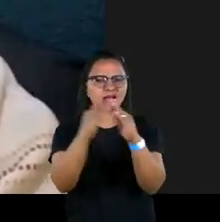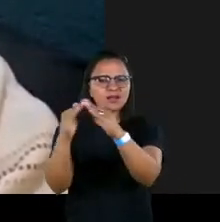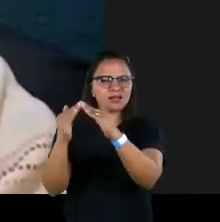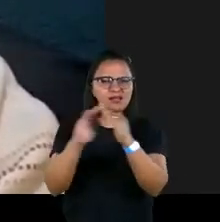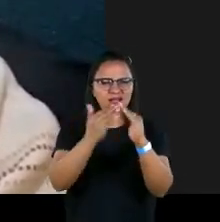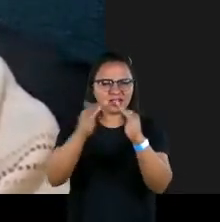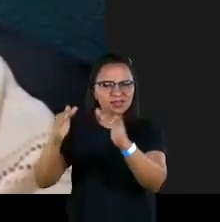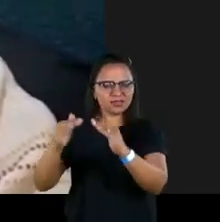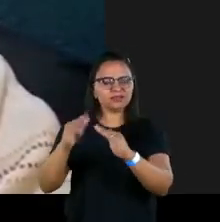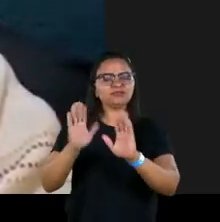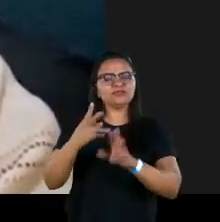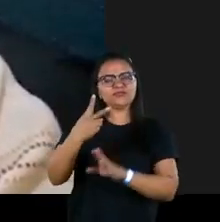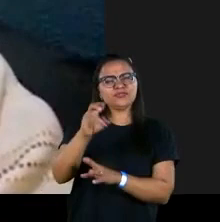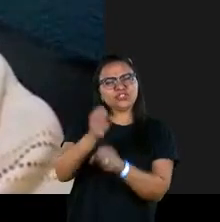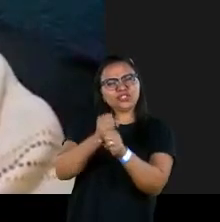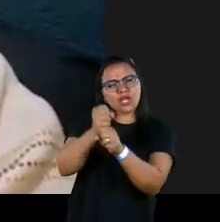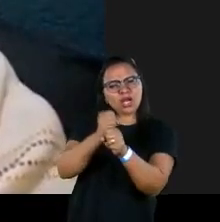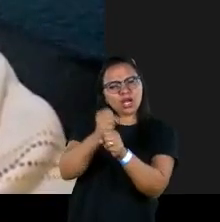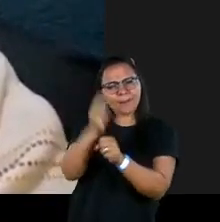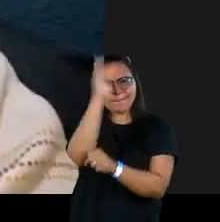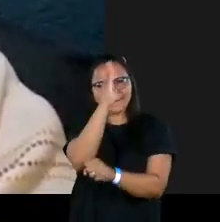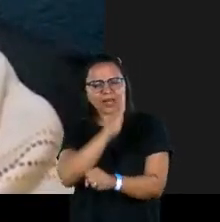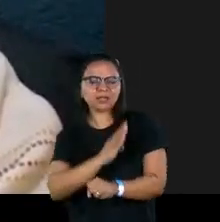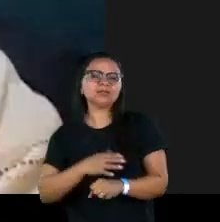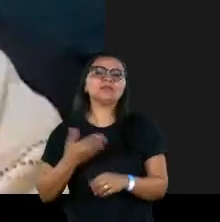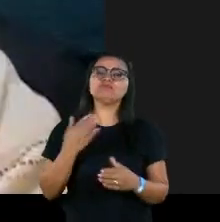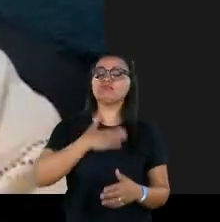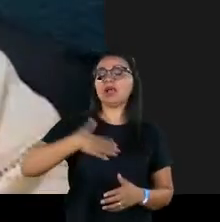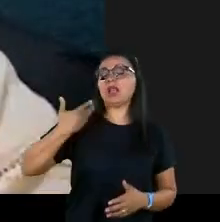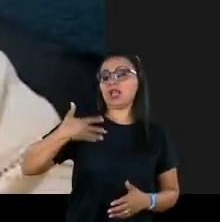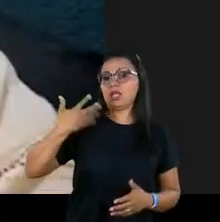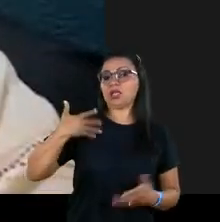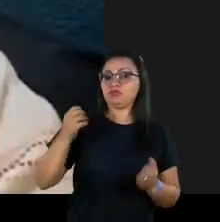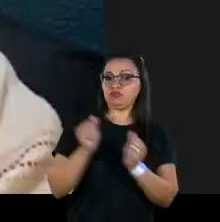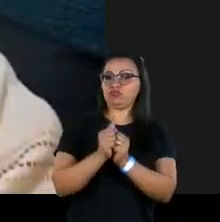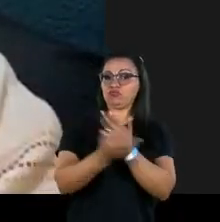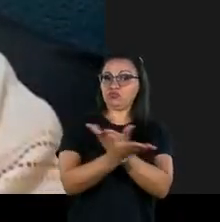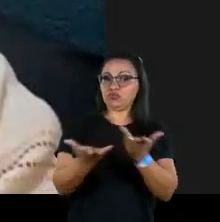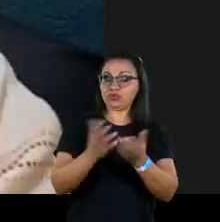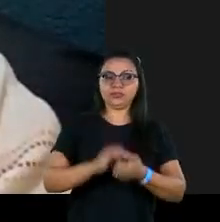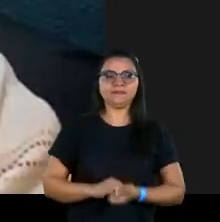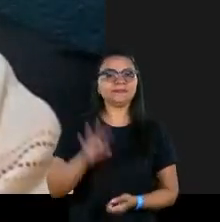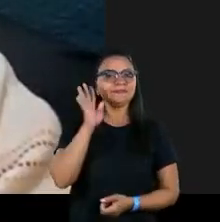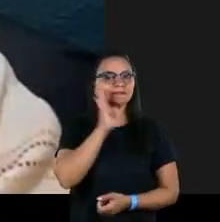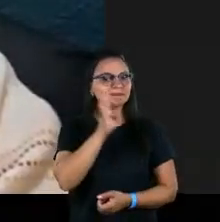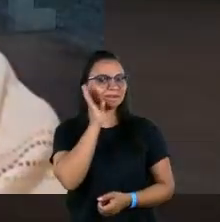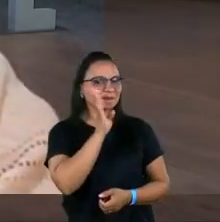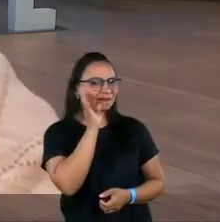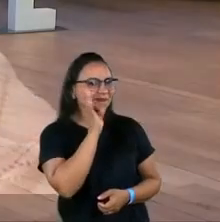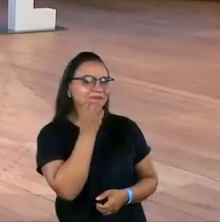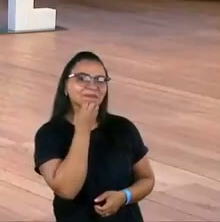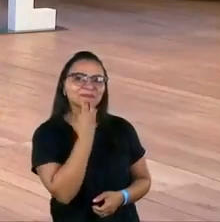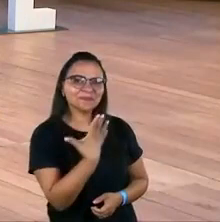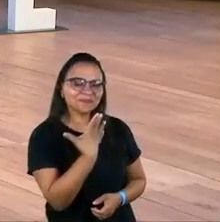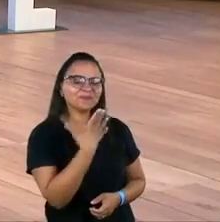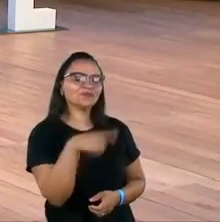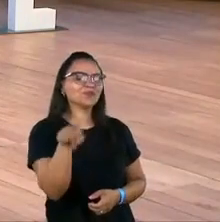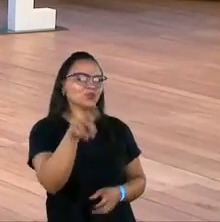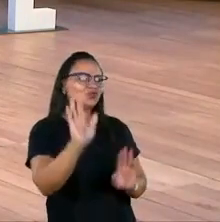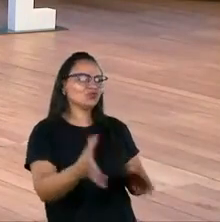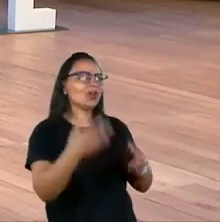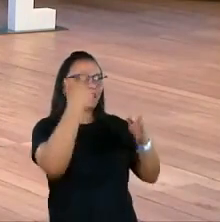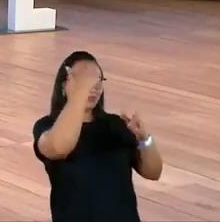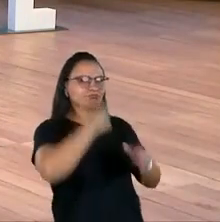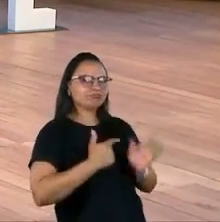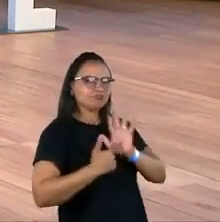Brasil há mais de 20 anos e para mim é alegria muito grande estar aqui com vocês. Bacana. Gente, bom, agora que vocês já se